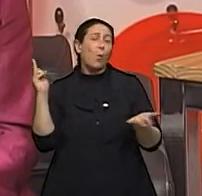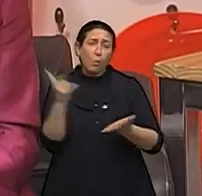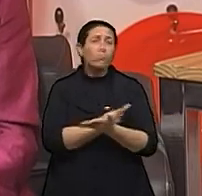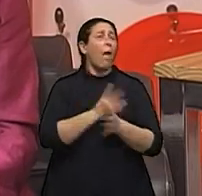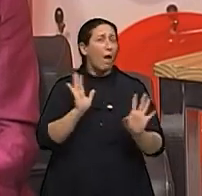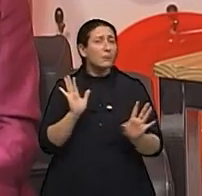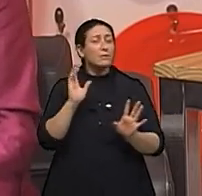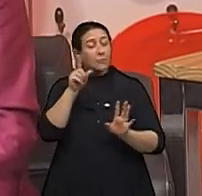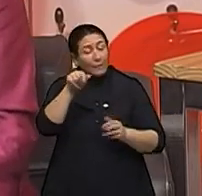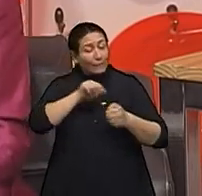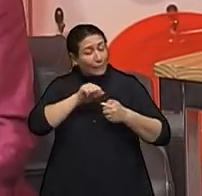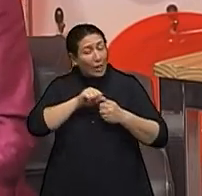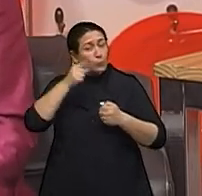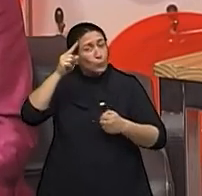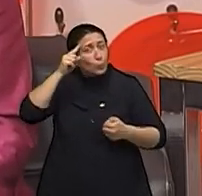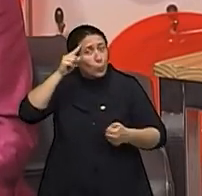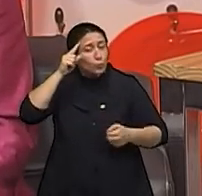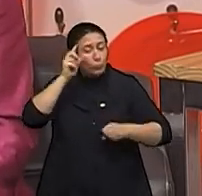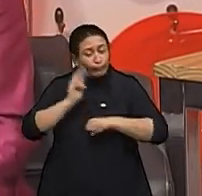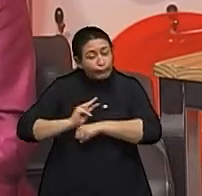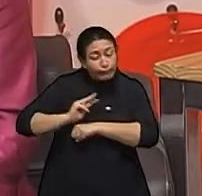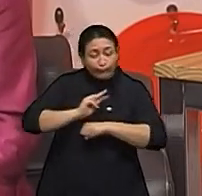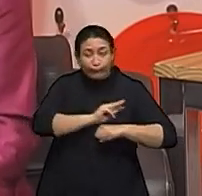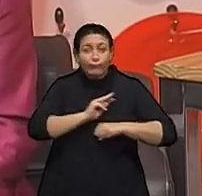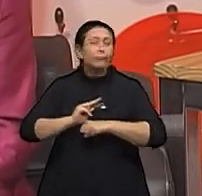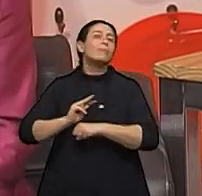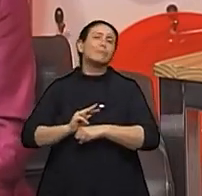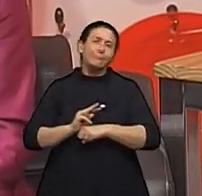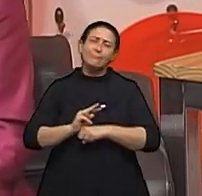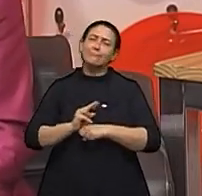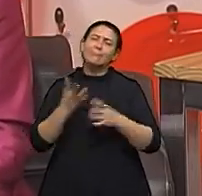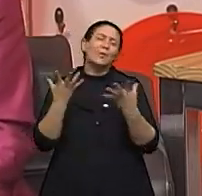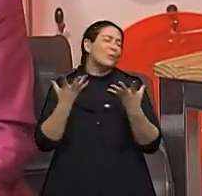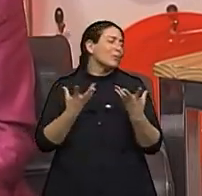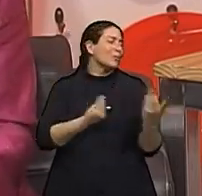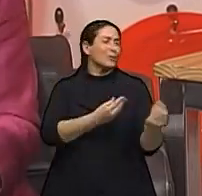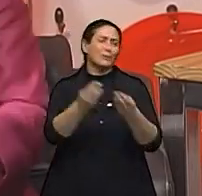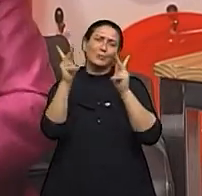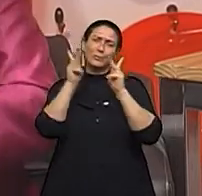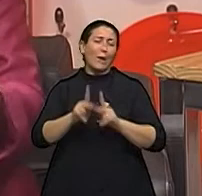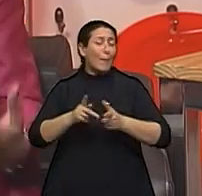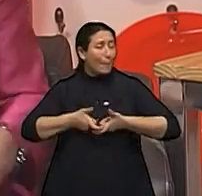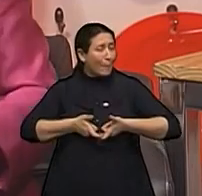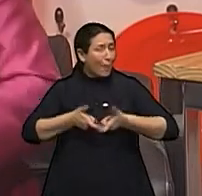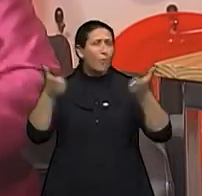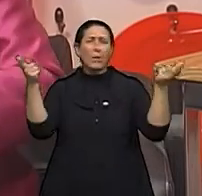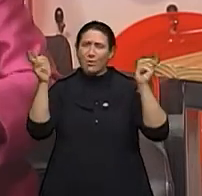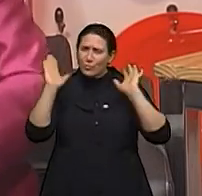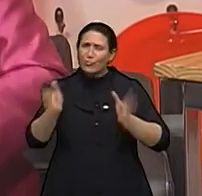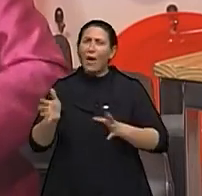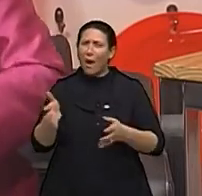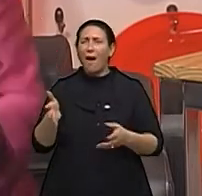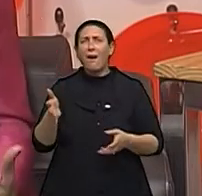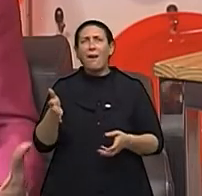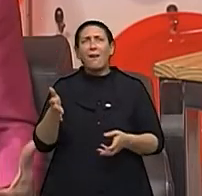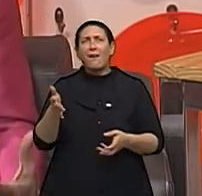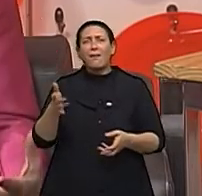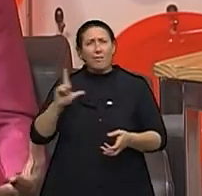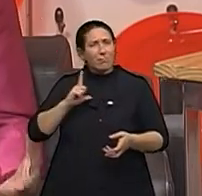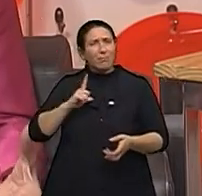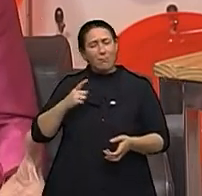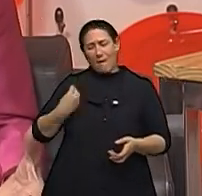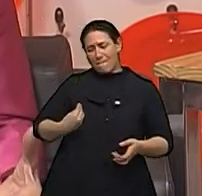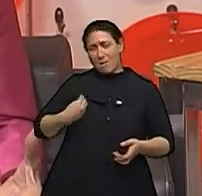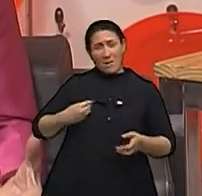muitas pessoas, mas hoje em dia a grande maioria já vive uma vida plena